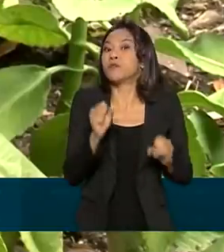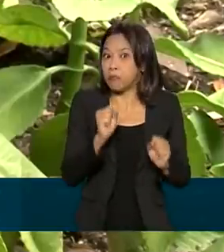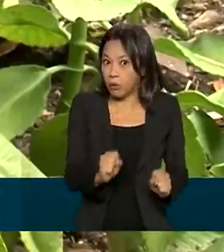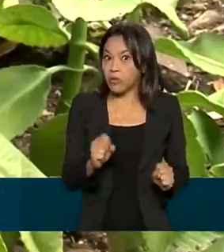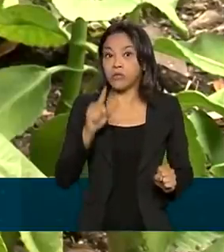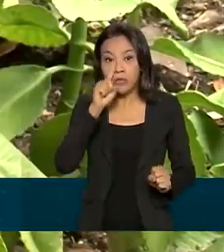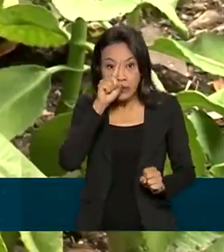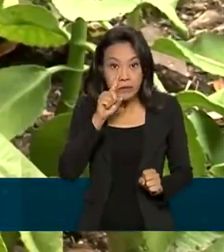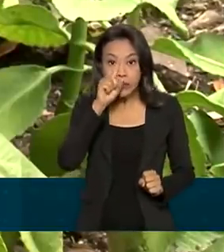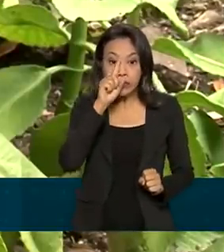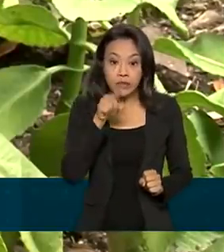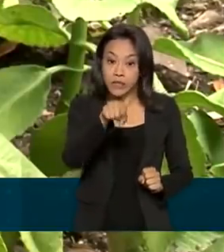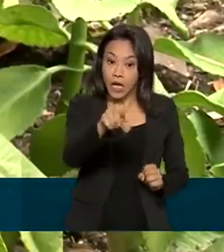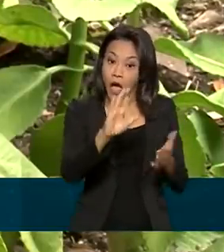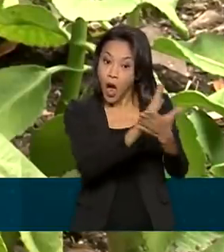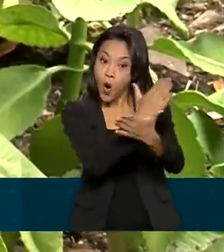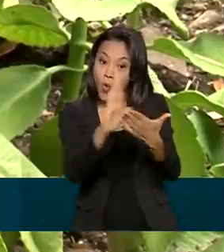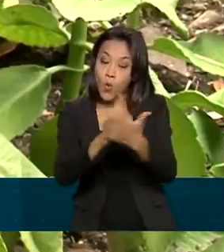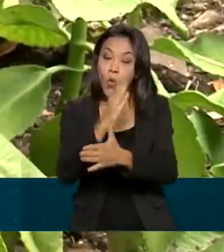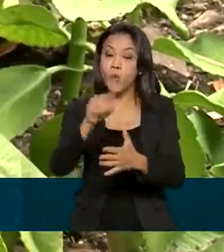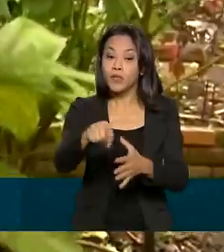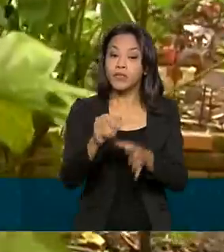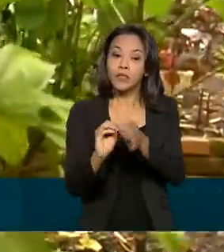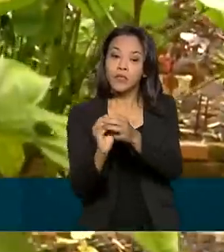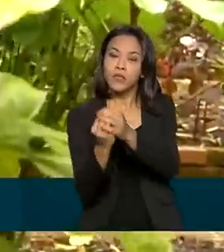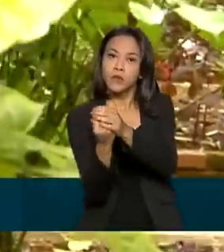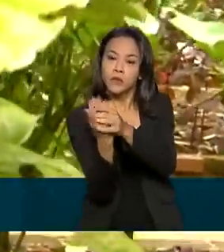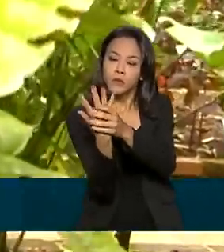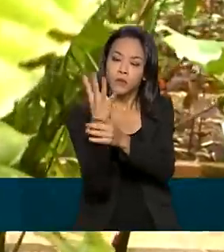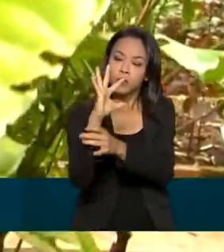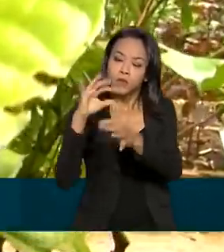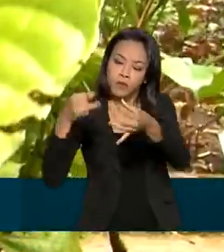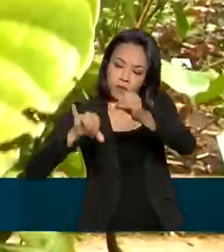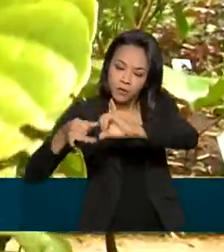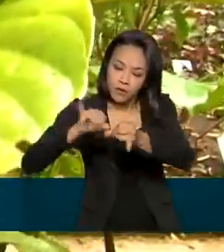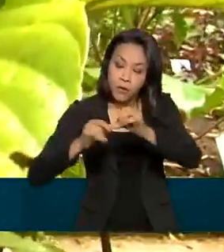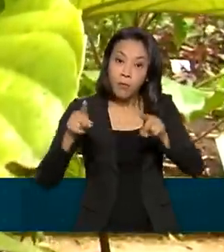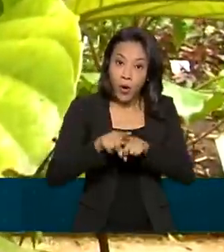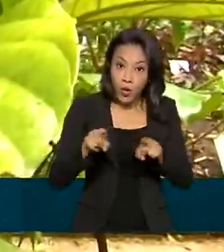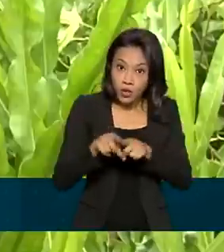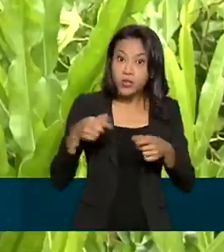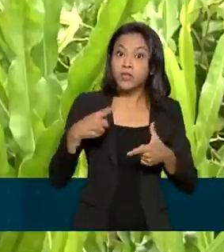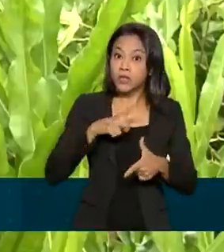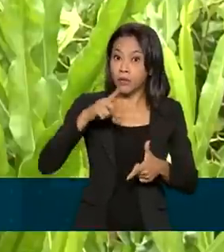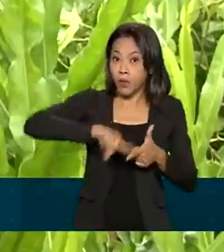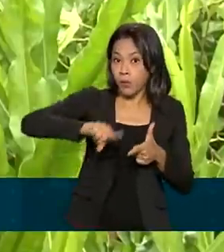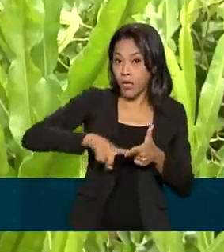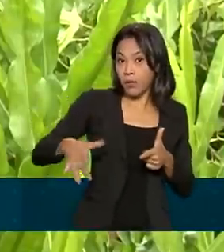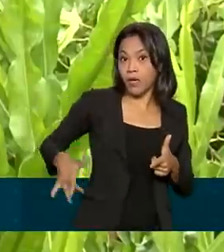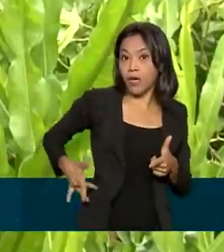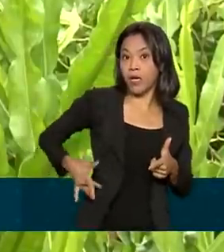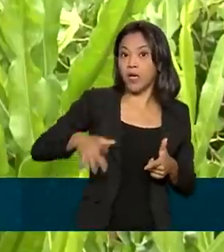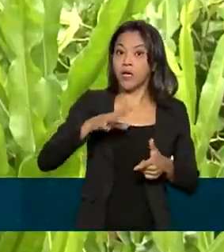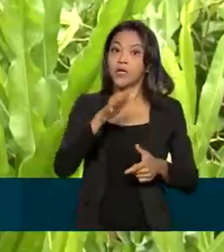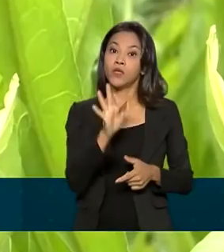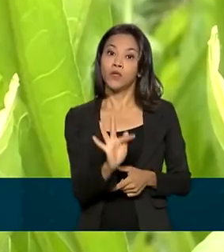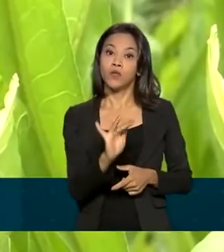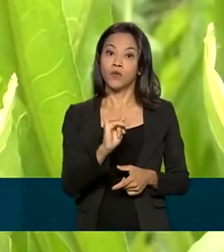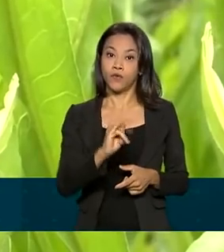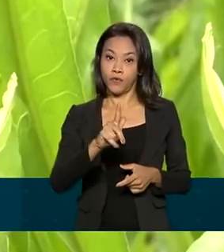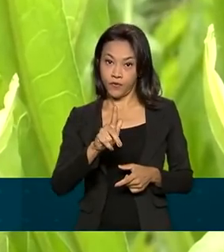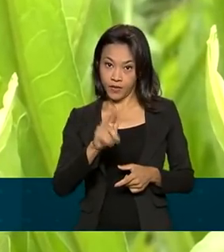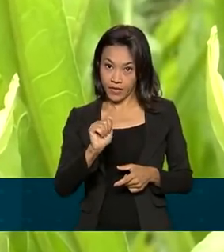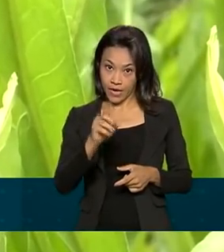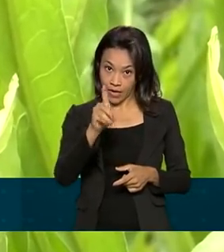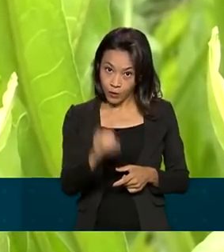vida. A toxicidade de algumas substâncias paralisa o fígado, que deixa de filtrar o sangue. E a corrente sanguínea